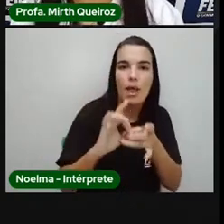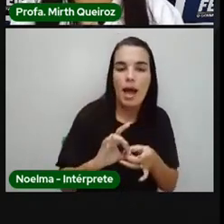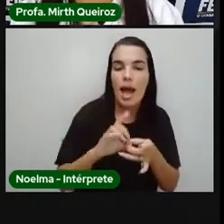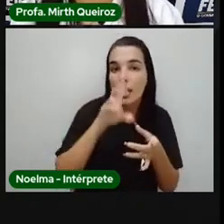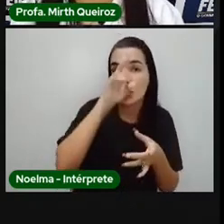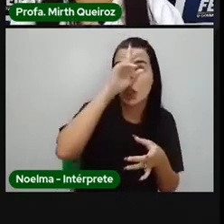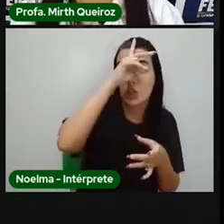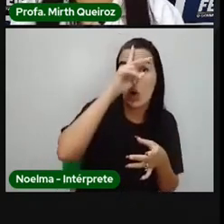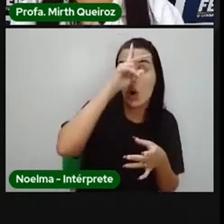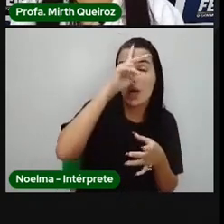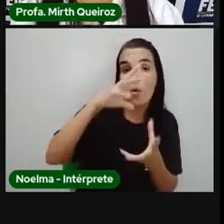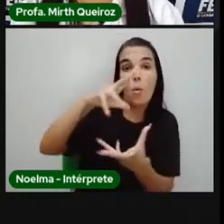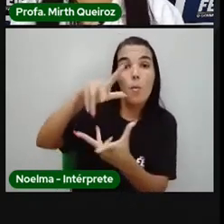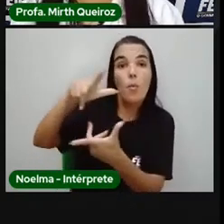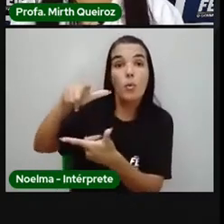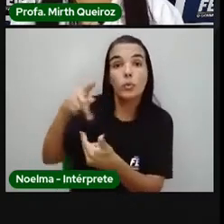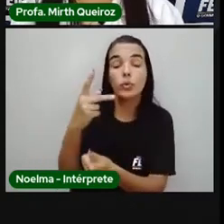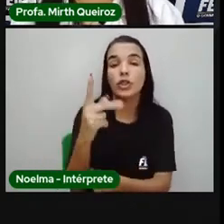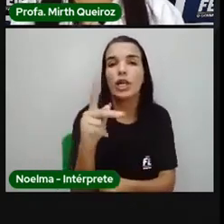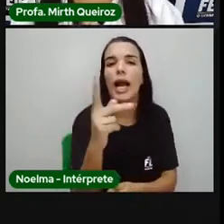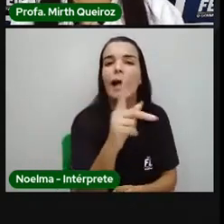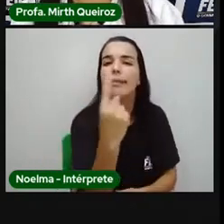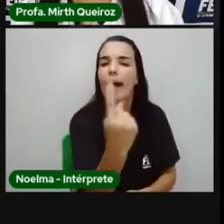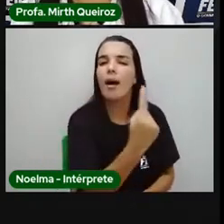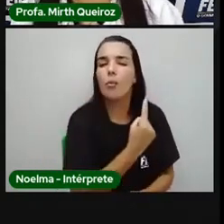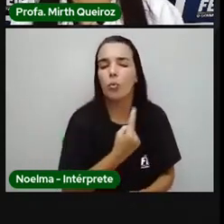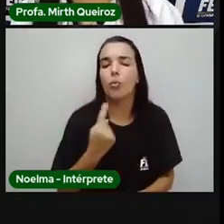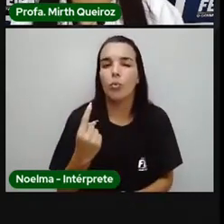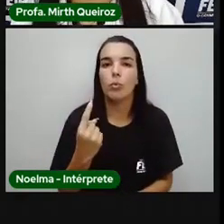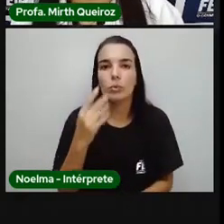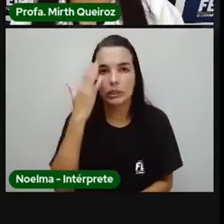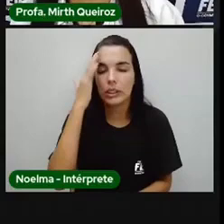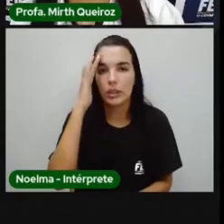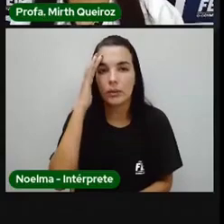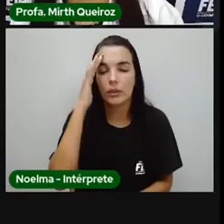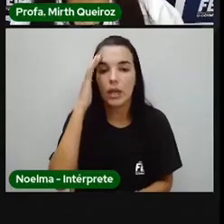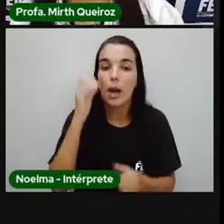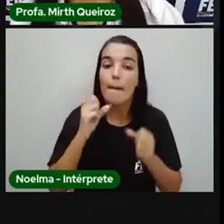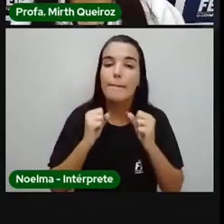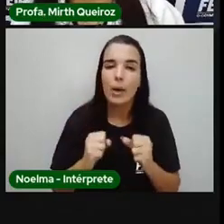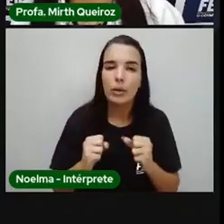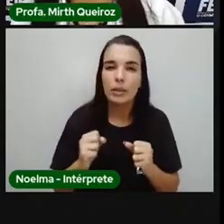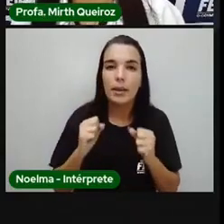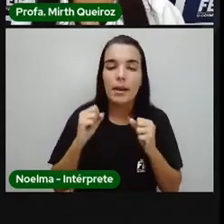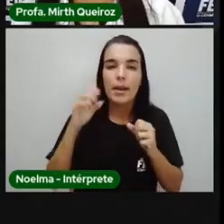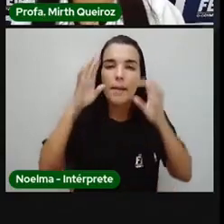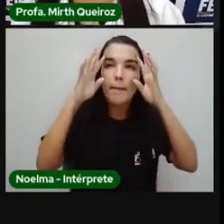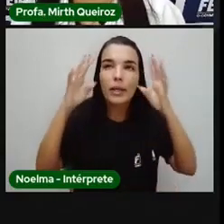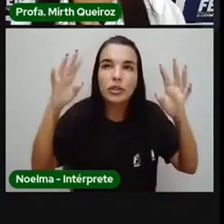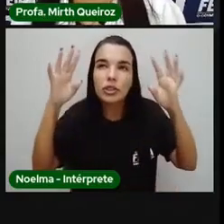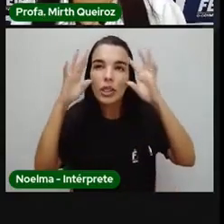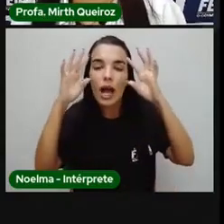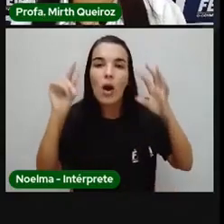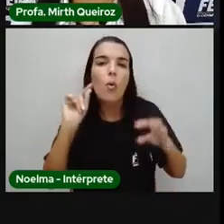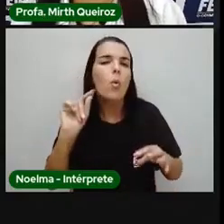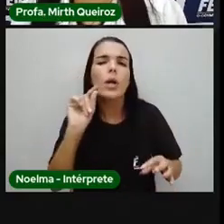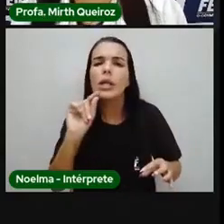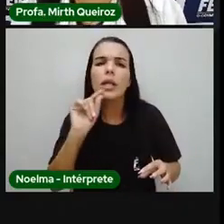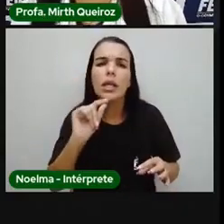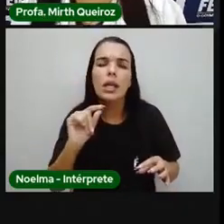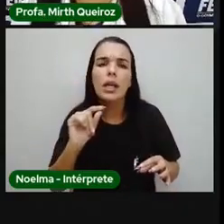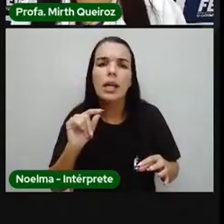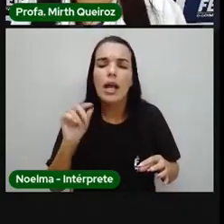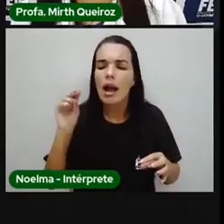façam a leitura e descreva apenas o que está escrito. Tentem imaginar o que